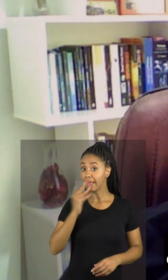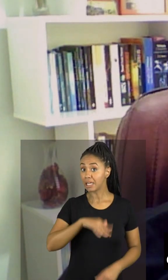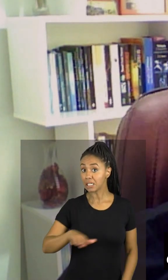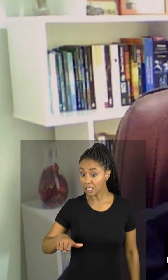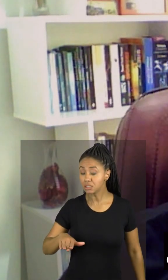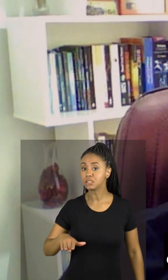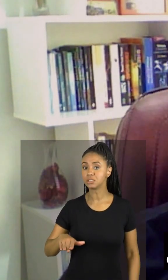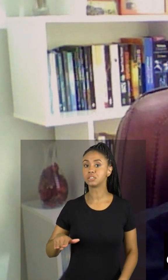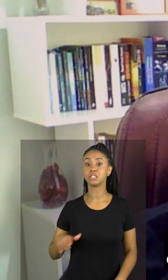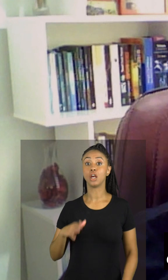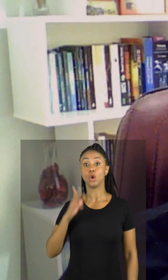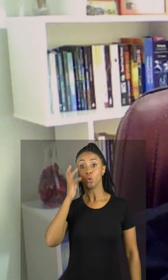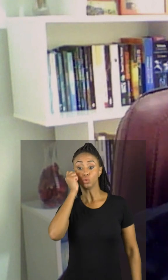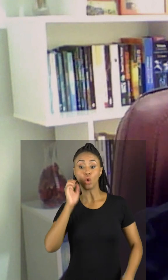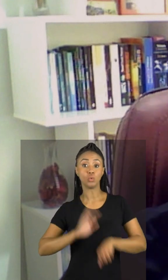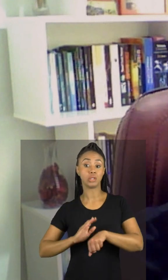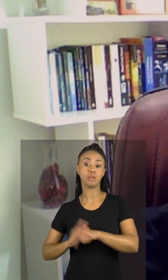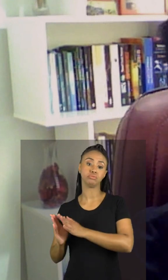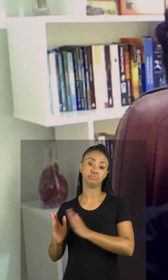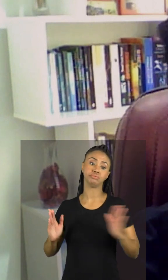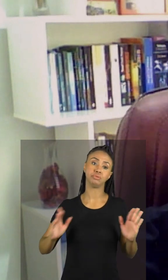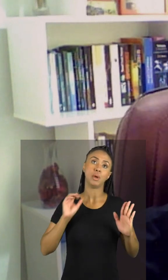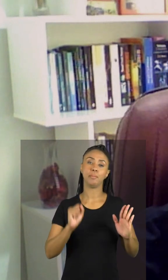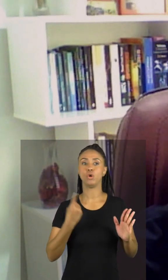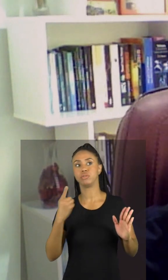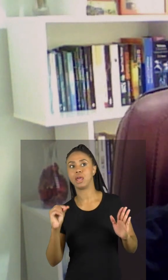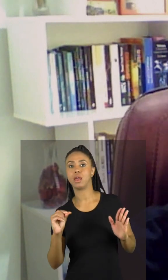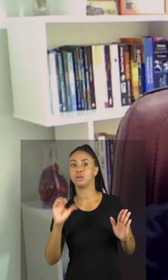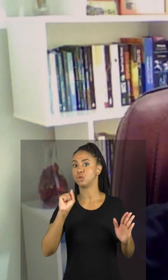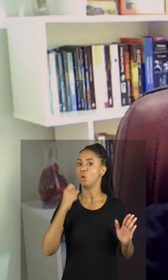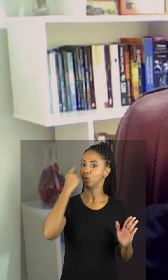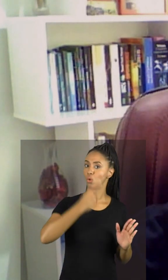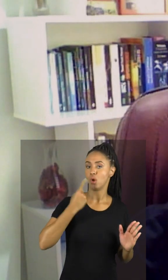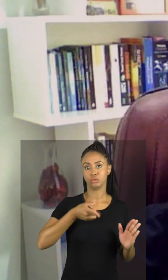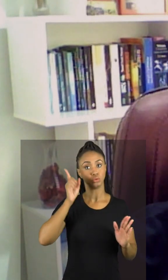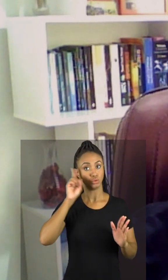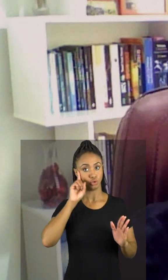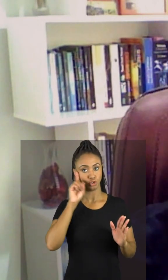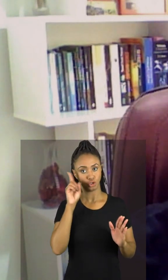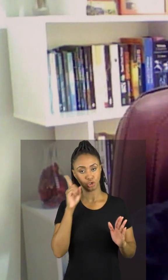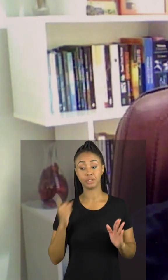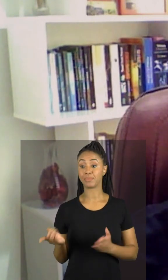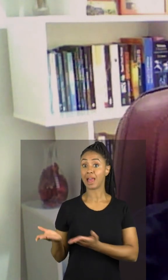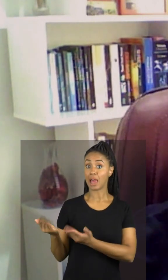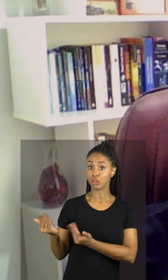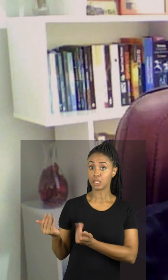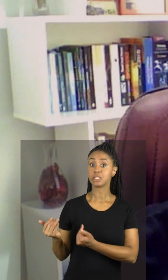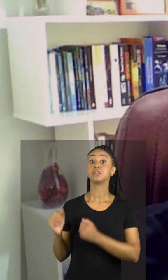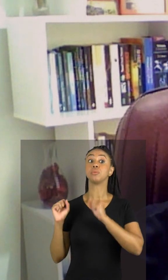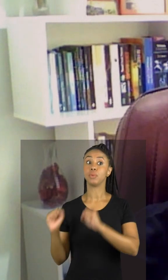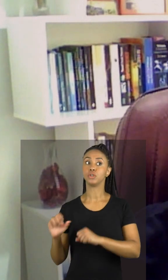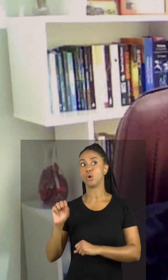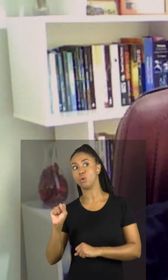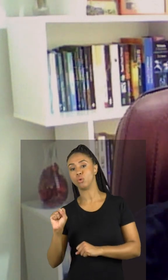essa quantidade de sono ideal vai variar aí de 10 a 12 horas de sono por noite. Para adolescentes, isso